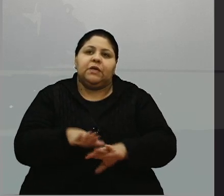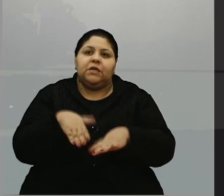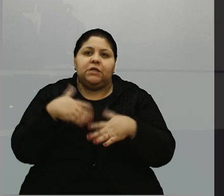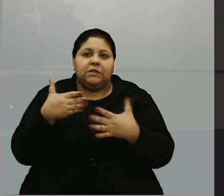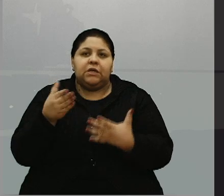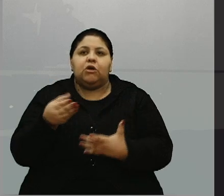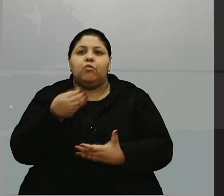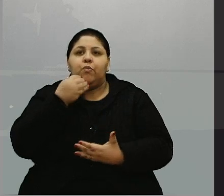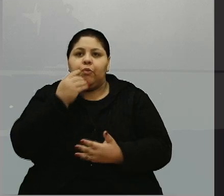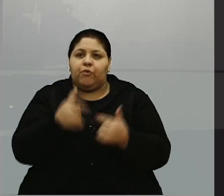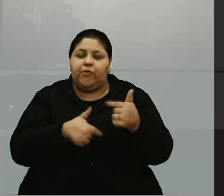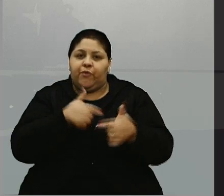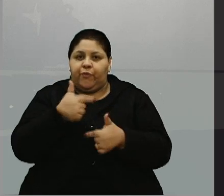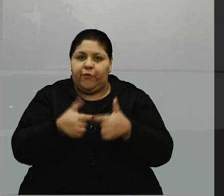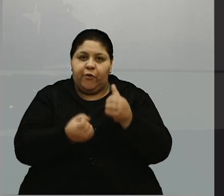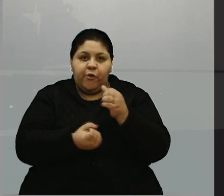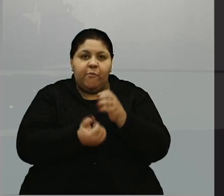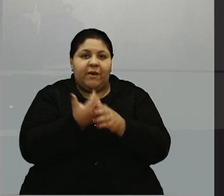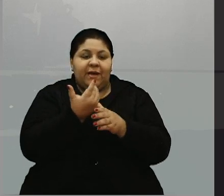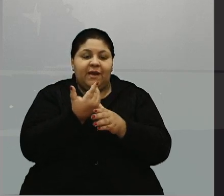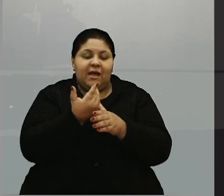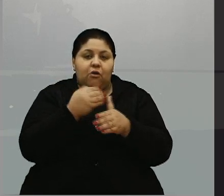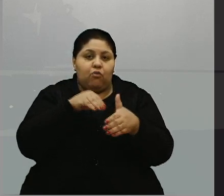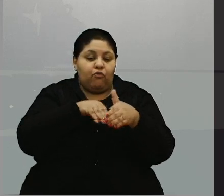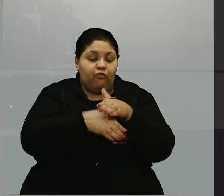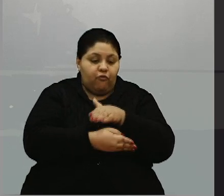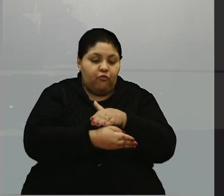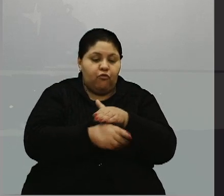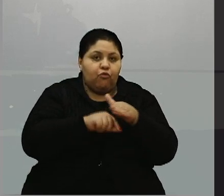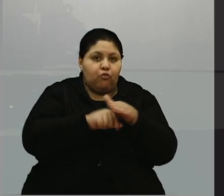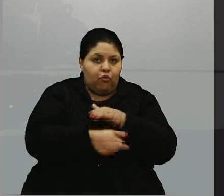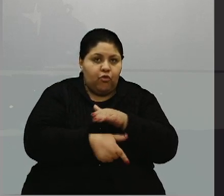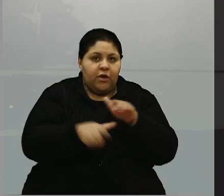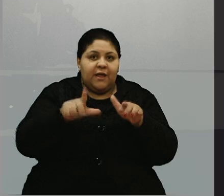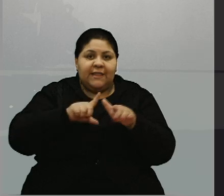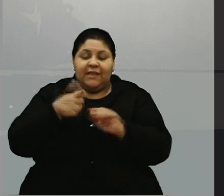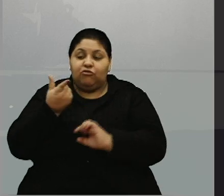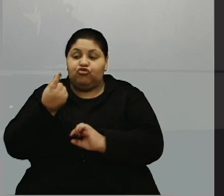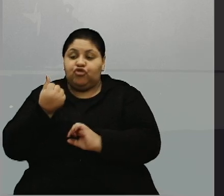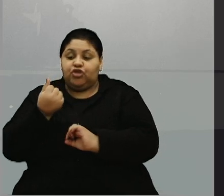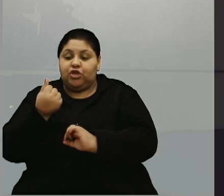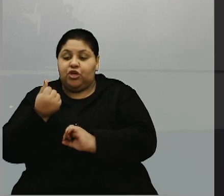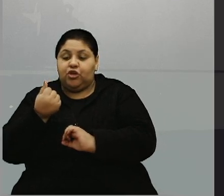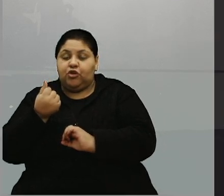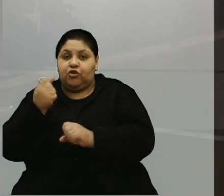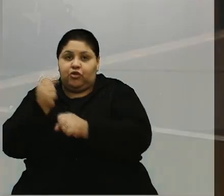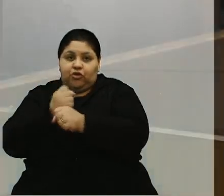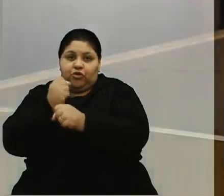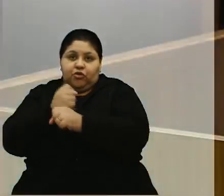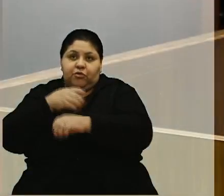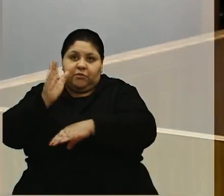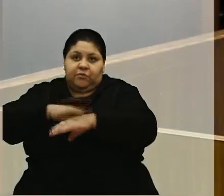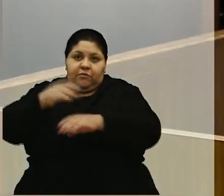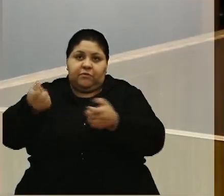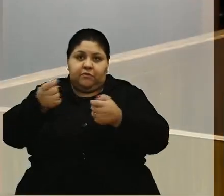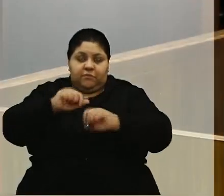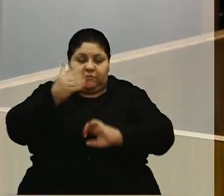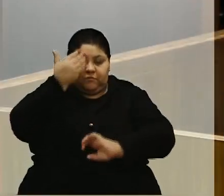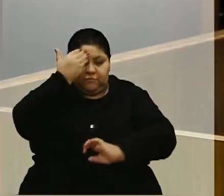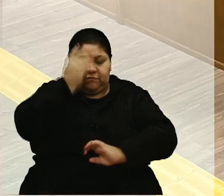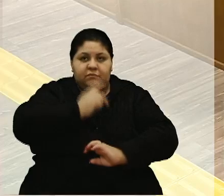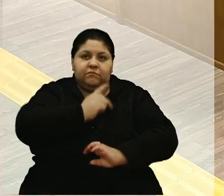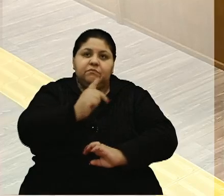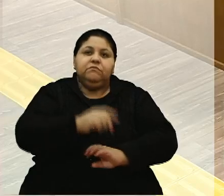vamos trabalhar para criar esse fundo, para que tenha recursos para os bancos sociais, nas horas que mais precisam. Obrigado, Sr. Presidente.